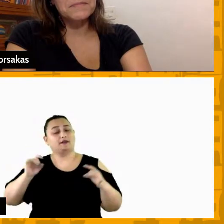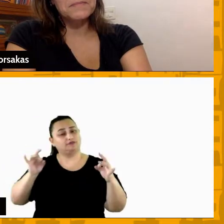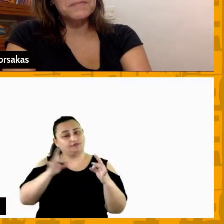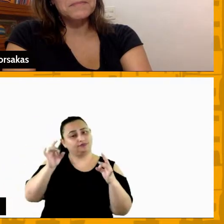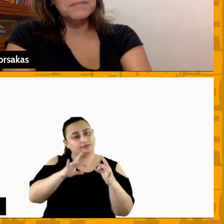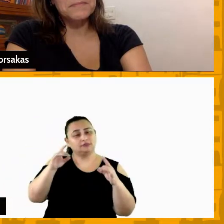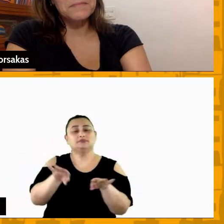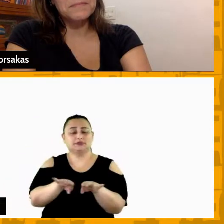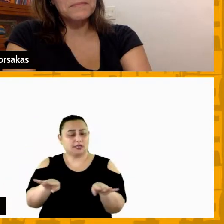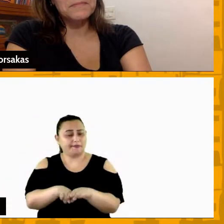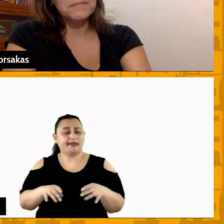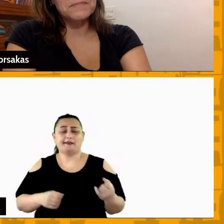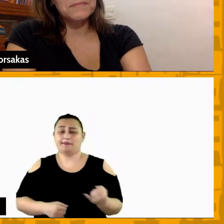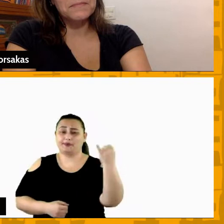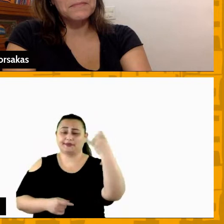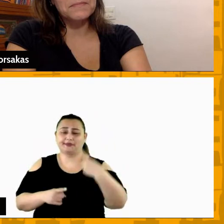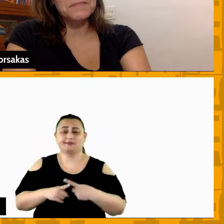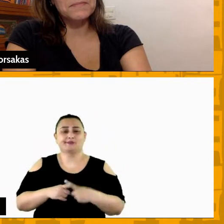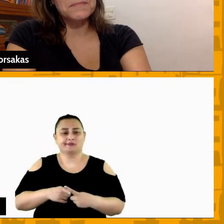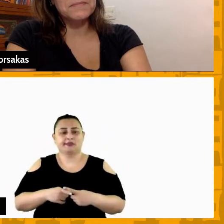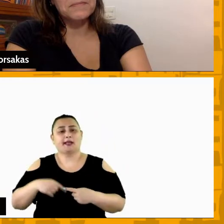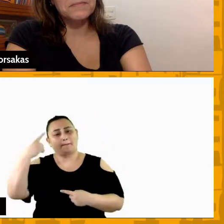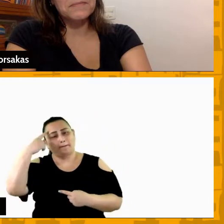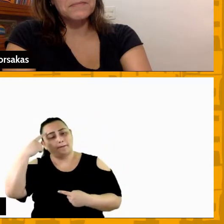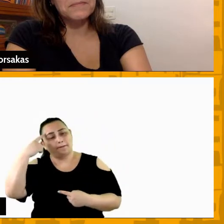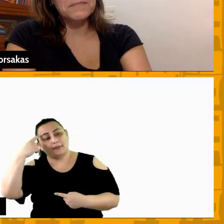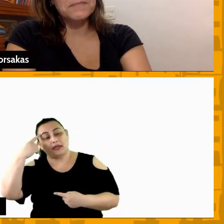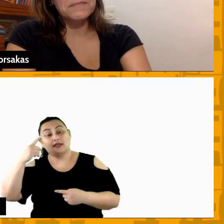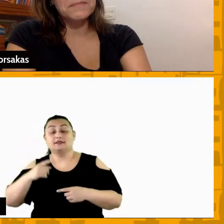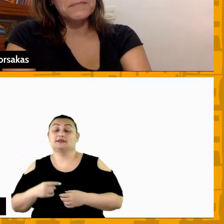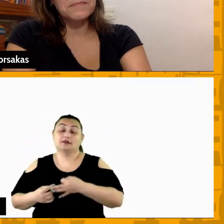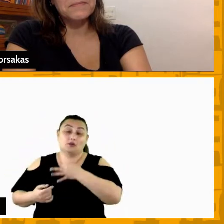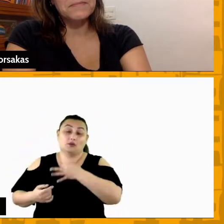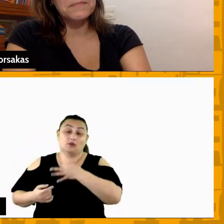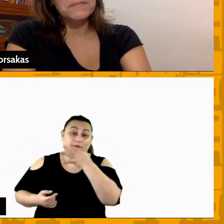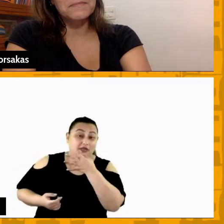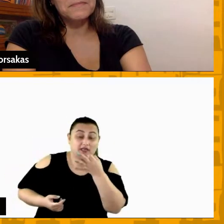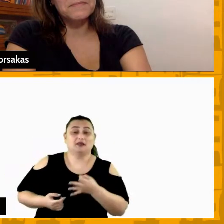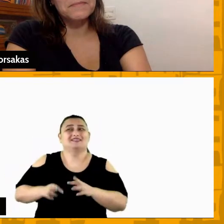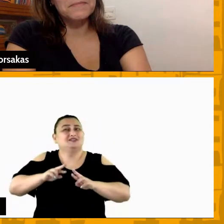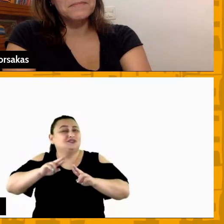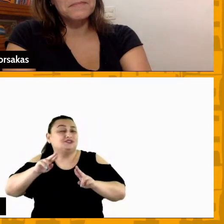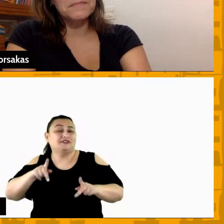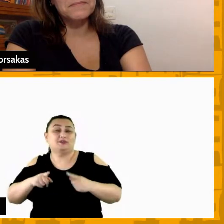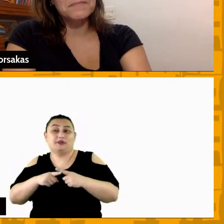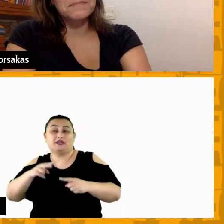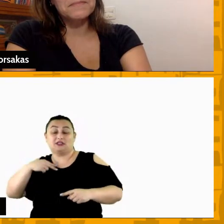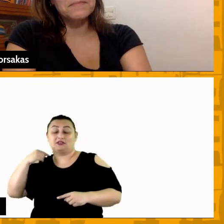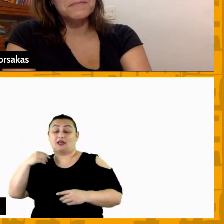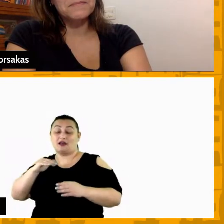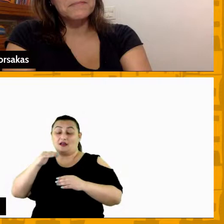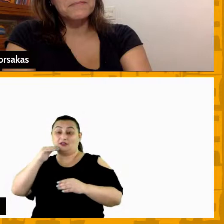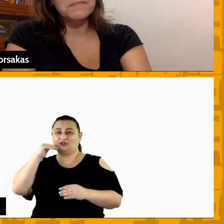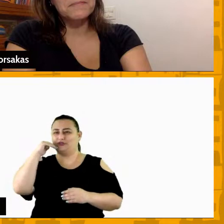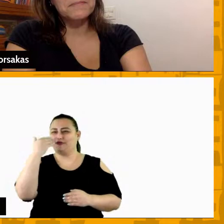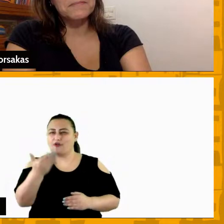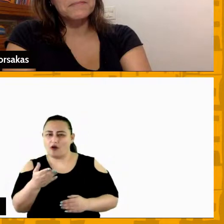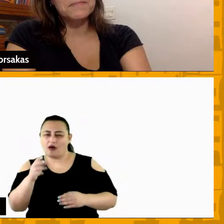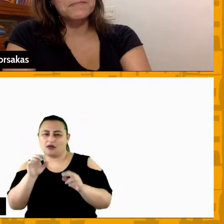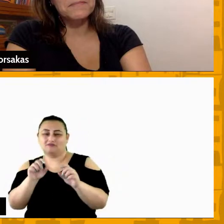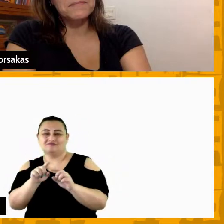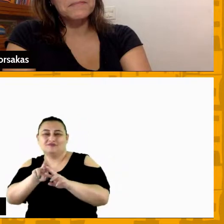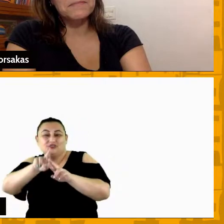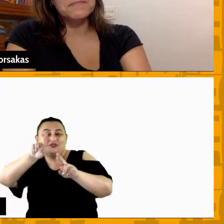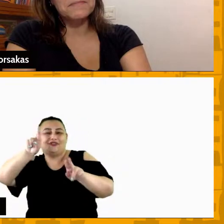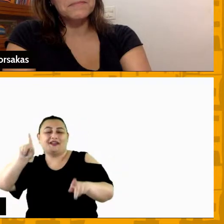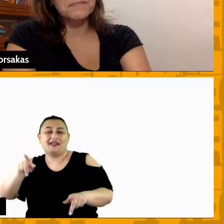muitas vezes eles pensam de uma forma que a gente por ver o jogo mais vezes que eles depois